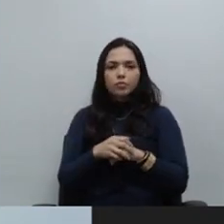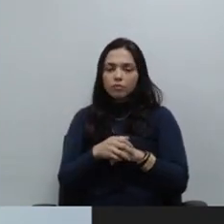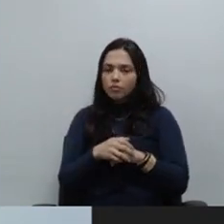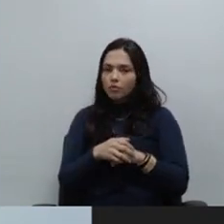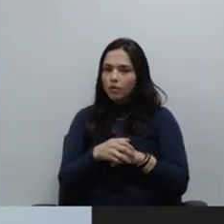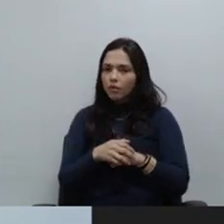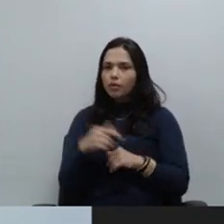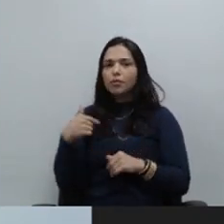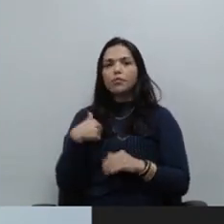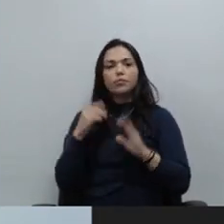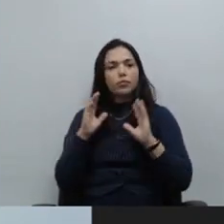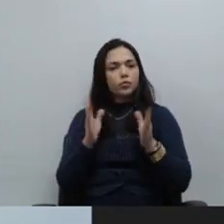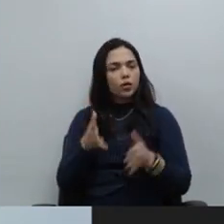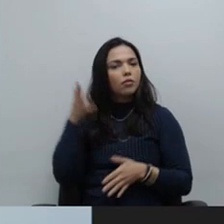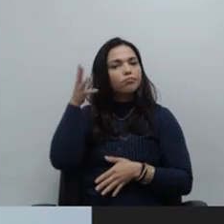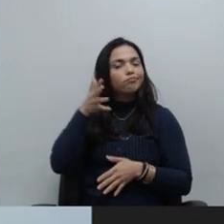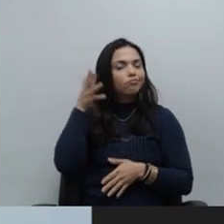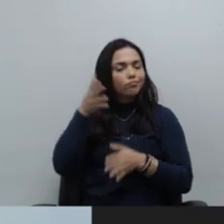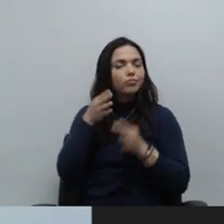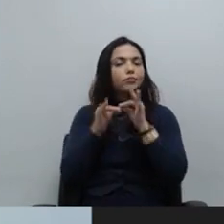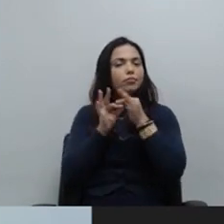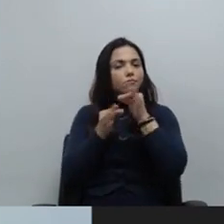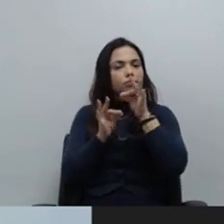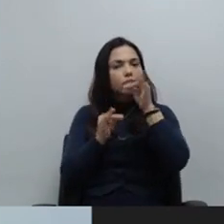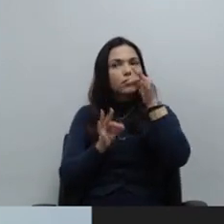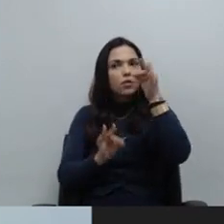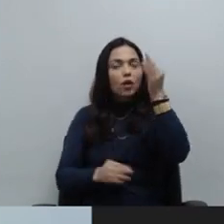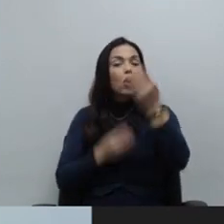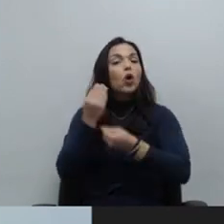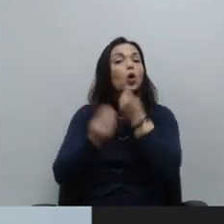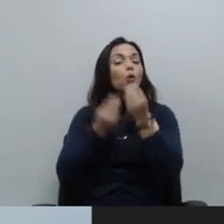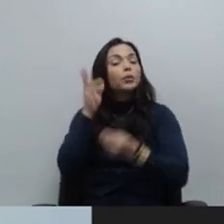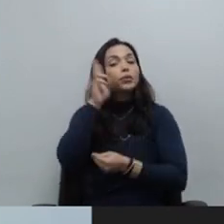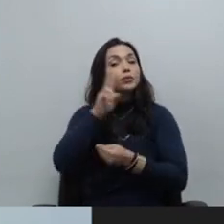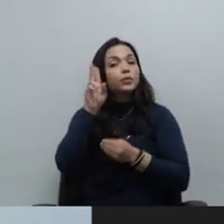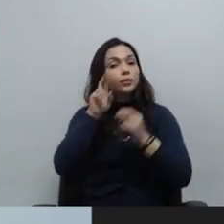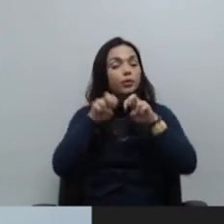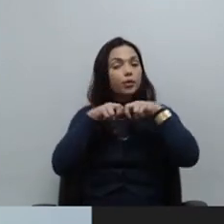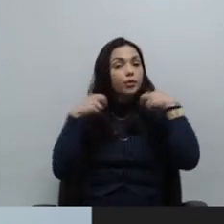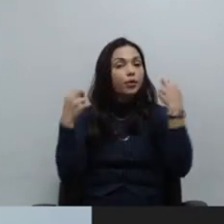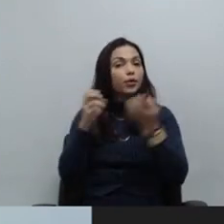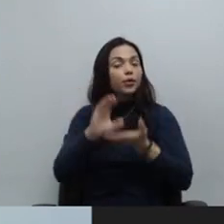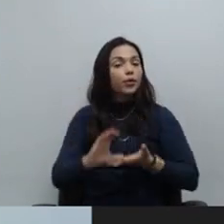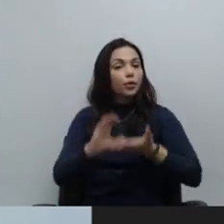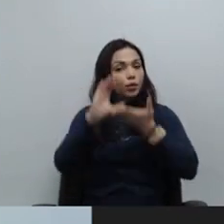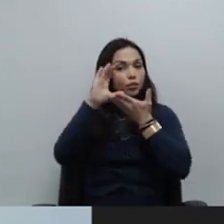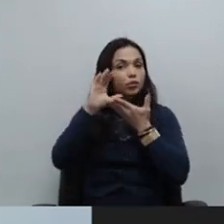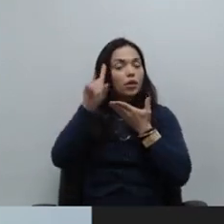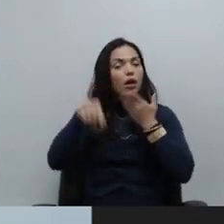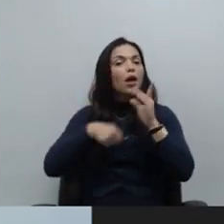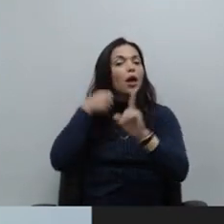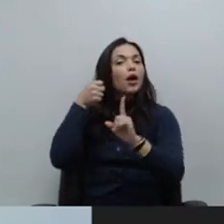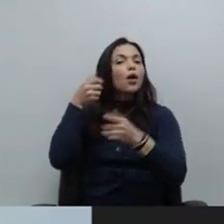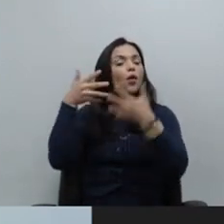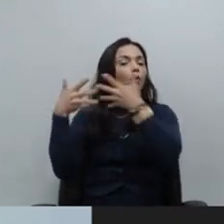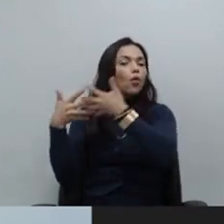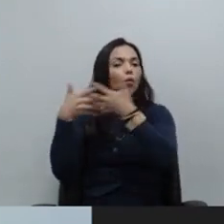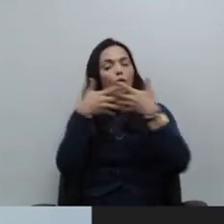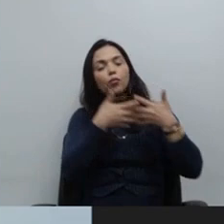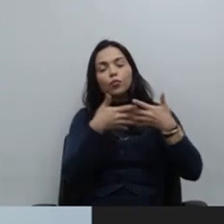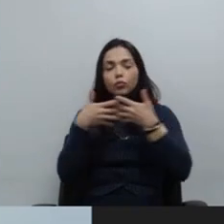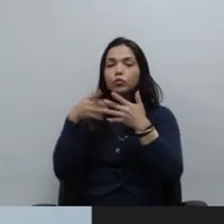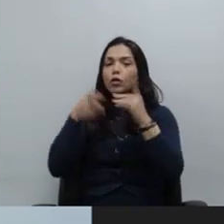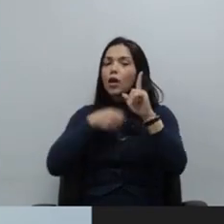fala bastante longa, algumas sessões atrás, mostrando como a história do Conselho Superior se confunde com a história da luta pelos direitos dos defensores públicos.